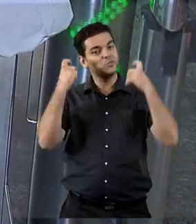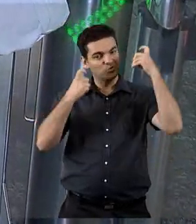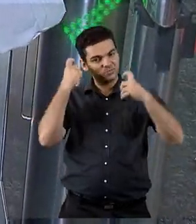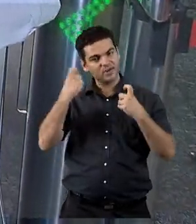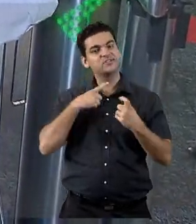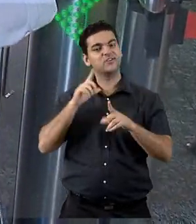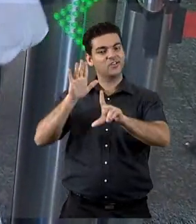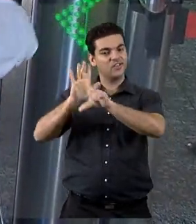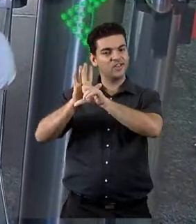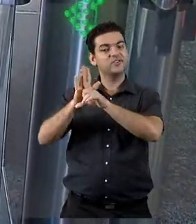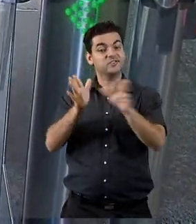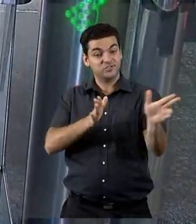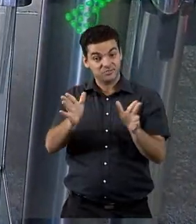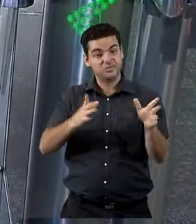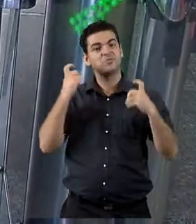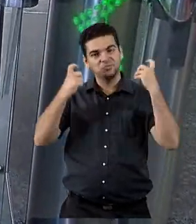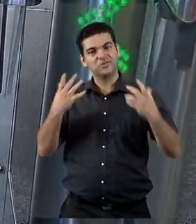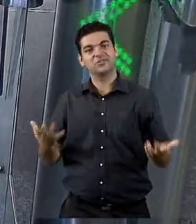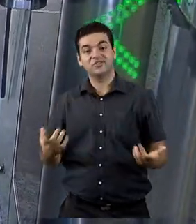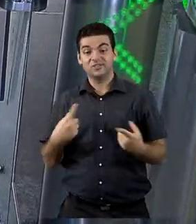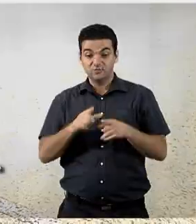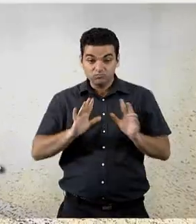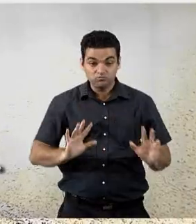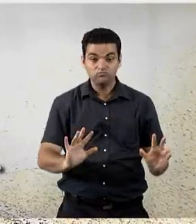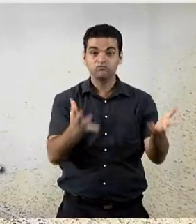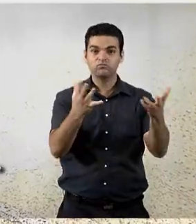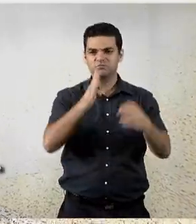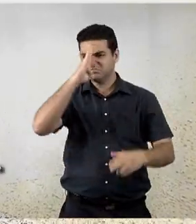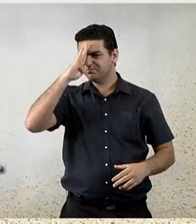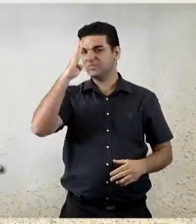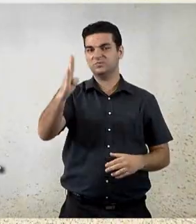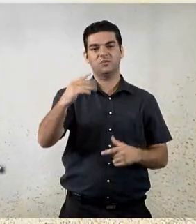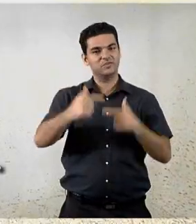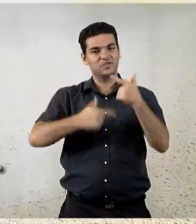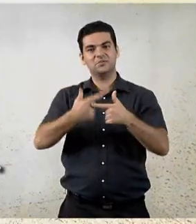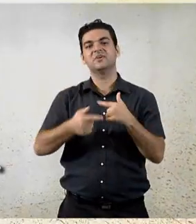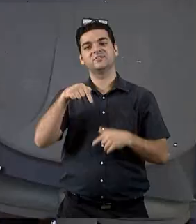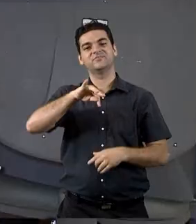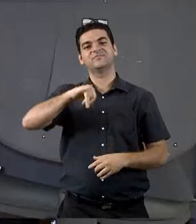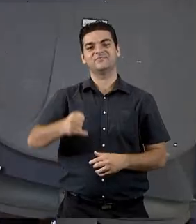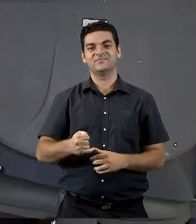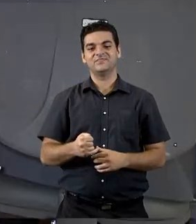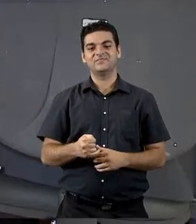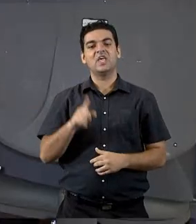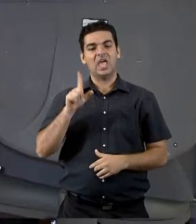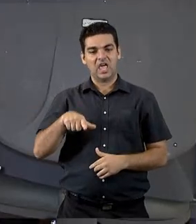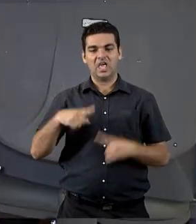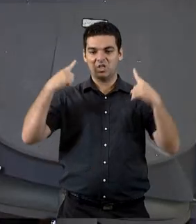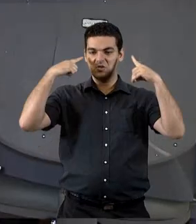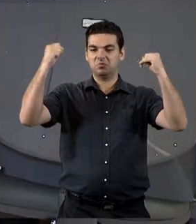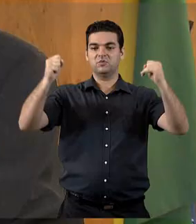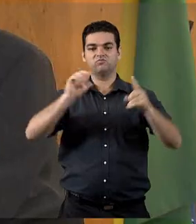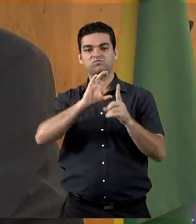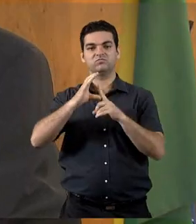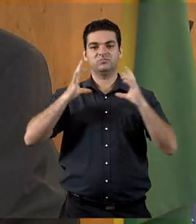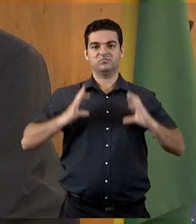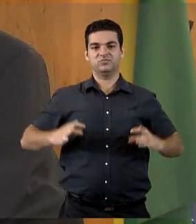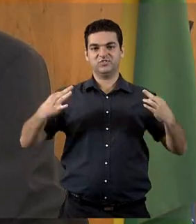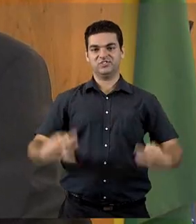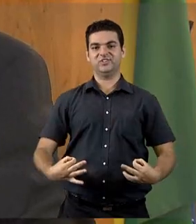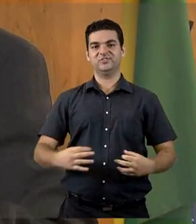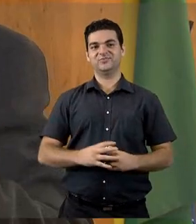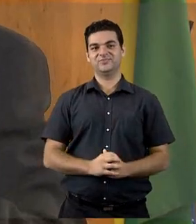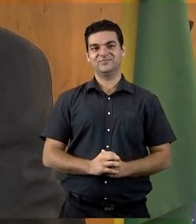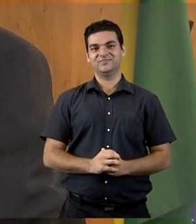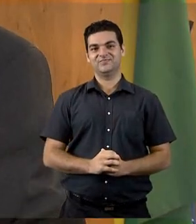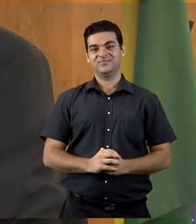legislação de acessibilidade, o que reforça sua principal característica, ser o Tribunal da Cidadania. Deixou